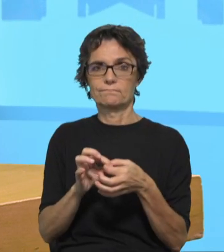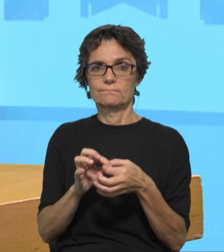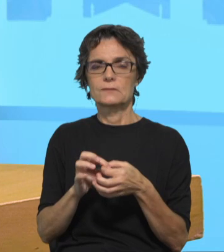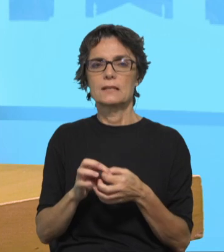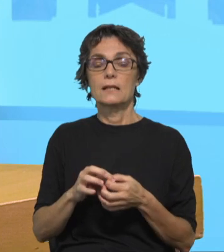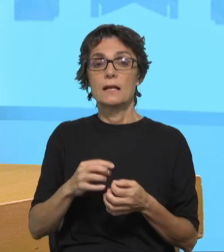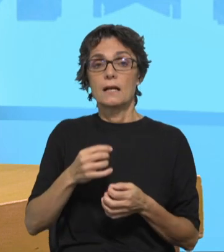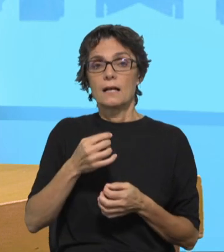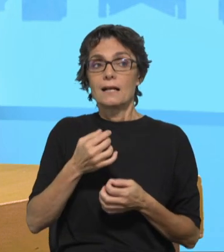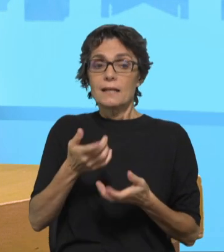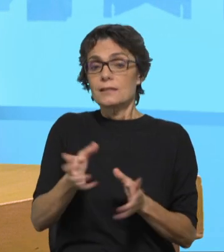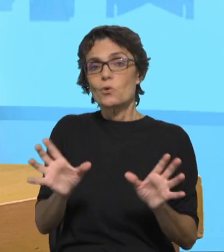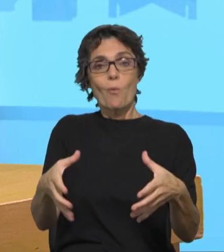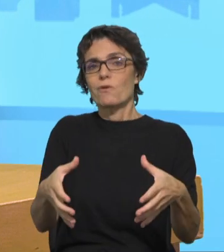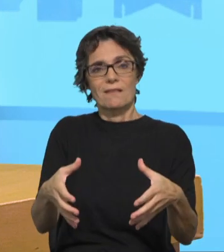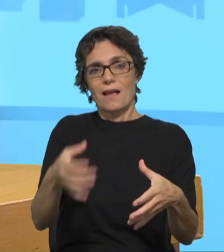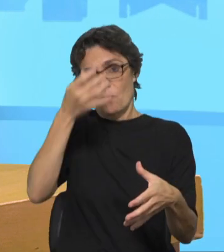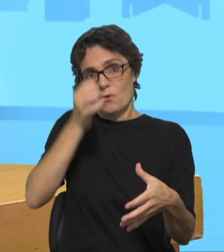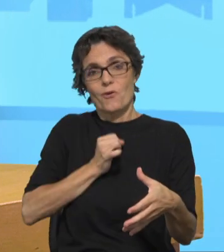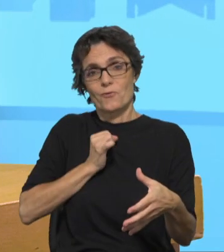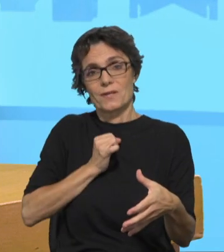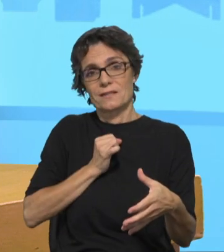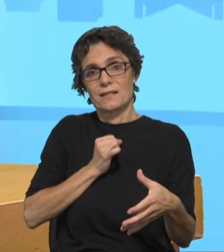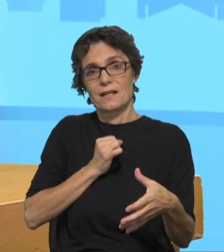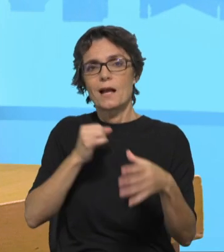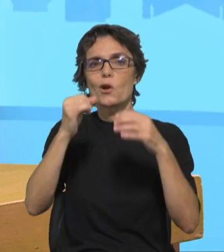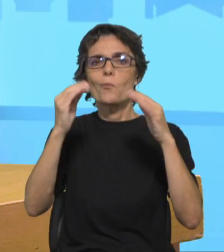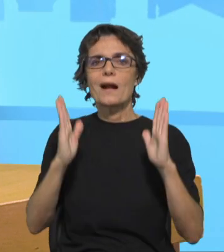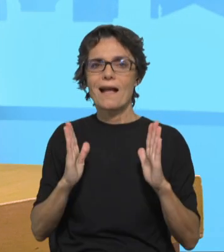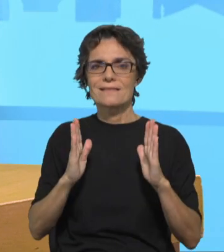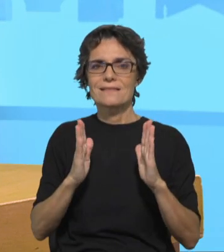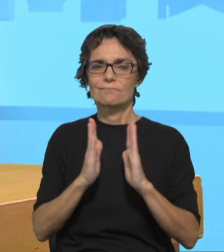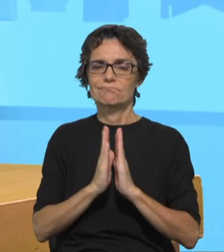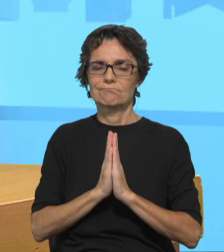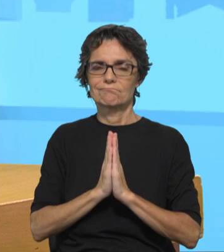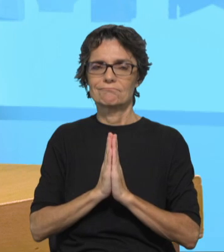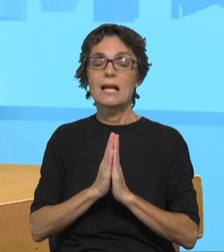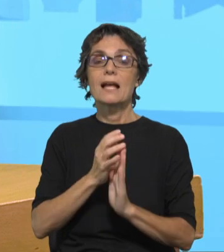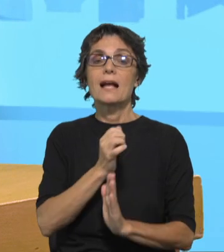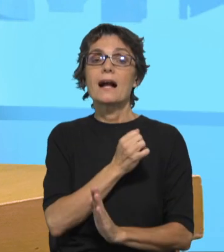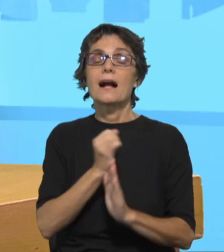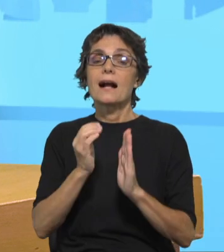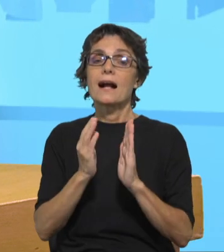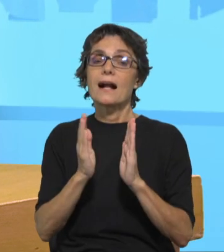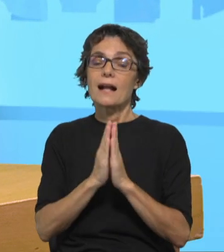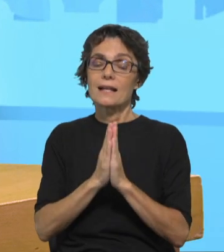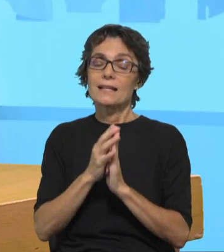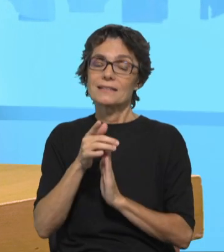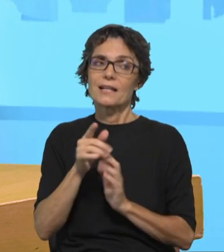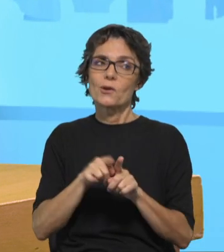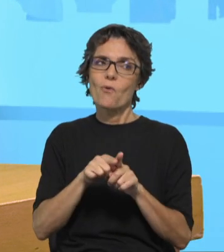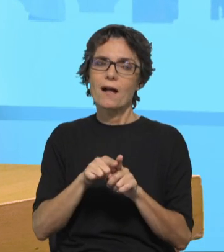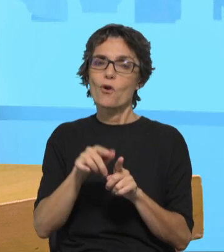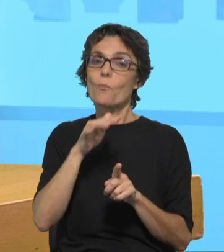comunidade é isto, é a nossa casa de família espiritual. A paróquia devia ser a família dos que não têm família, e uma